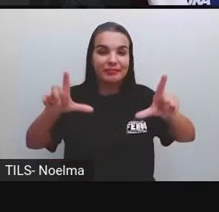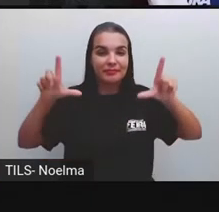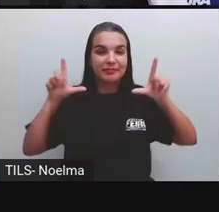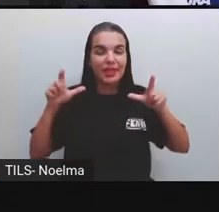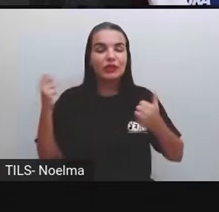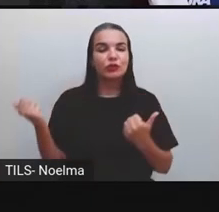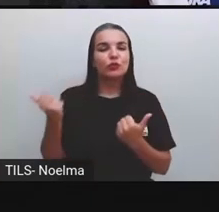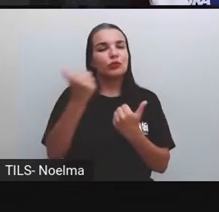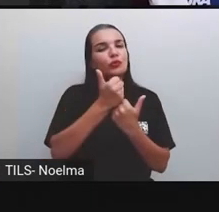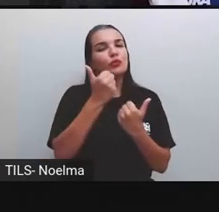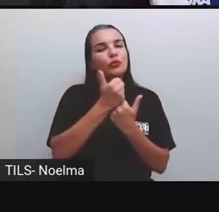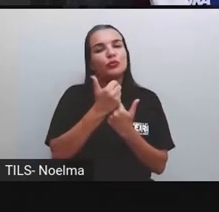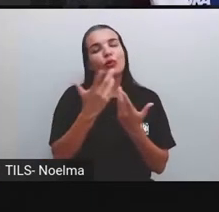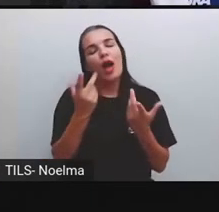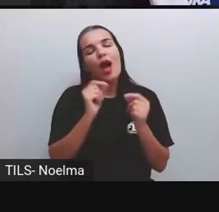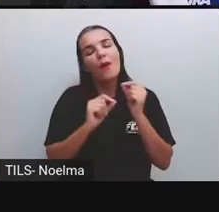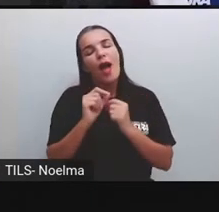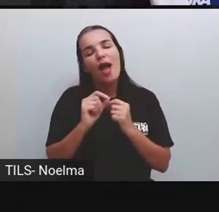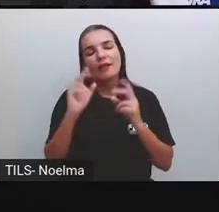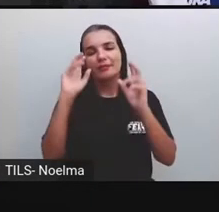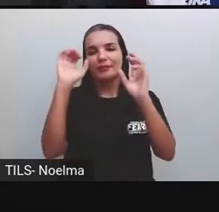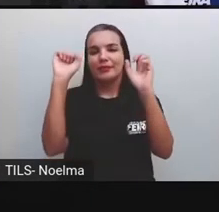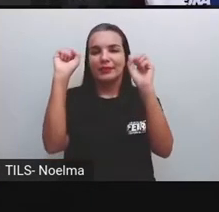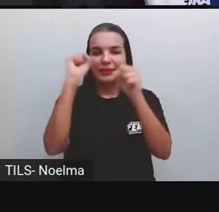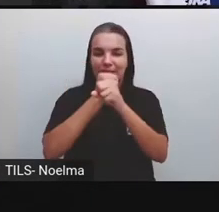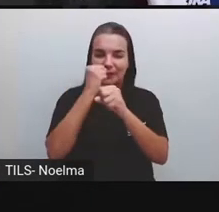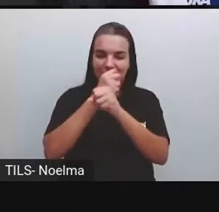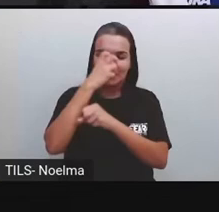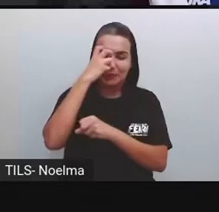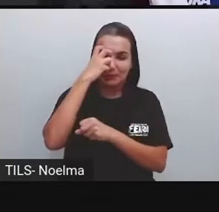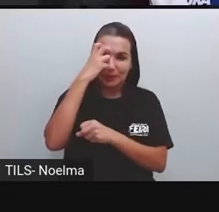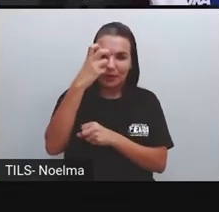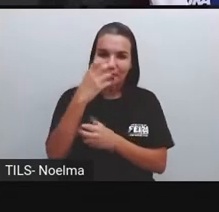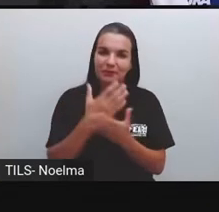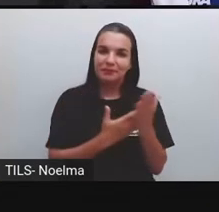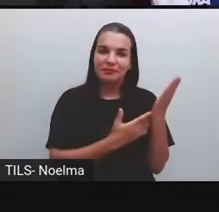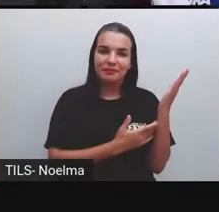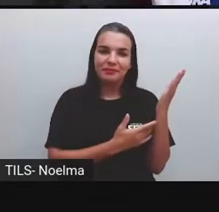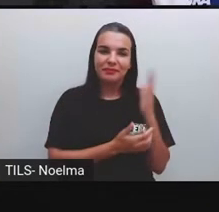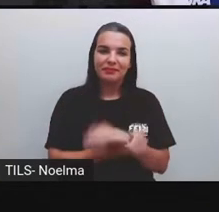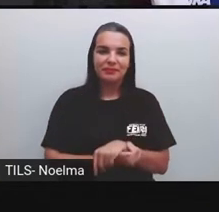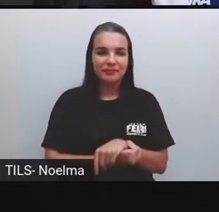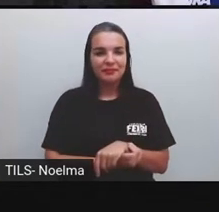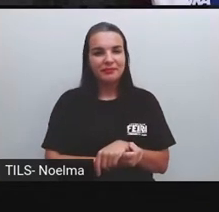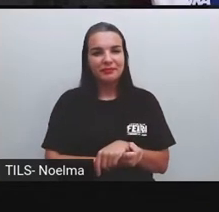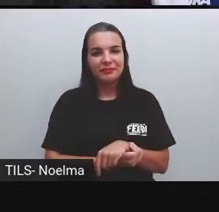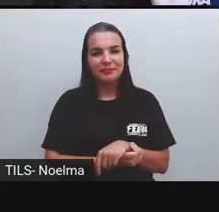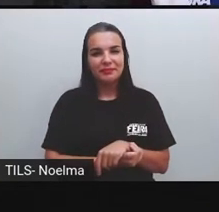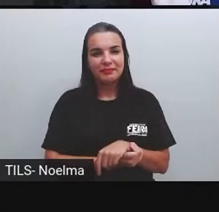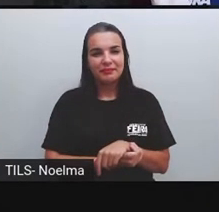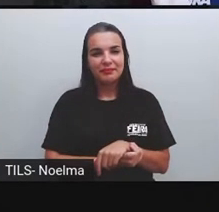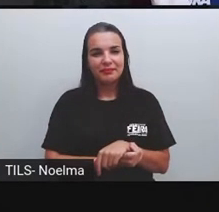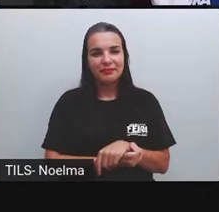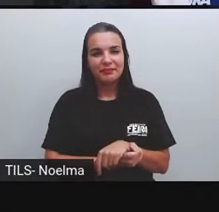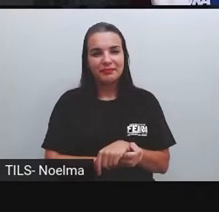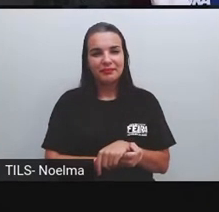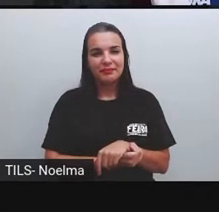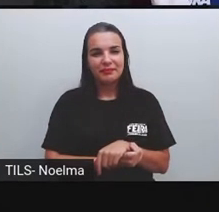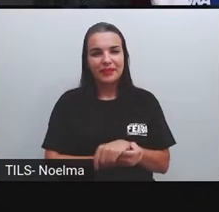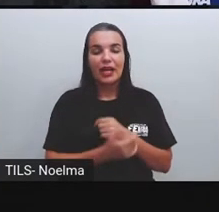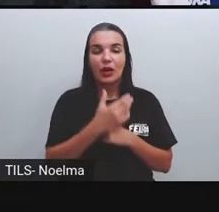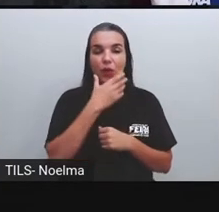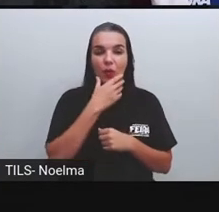substituída aí pela paisagem cultural, que é o quê? Aquela paisagem